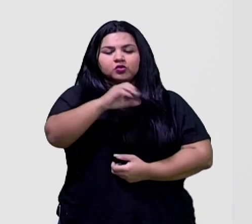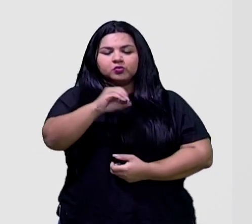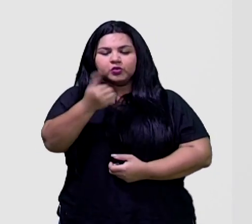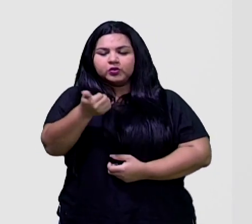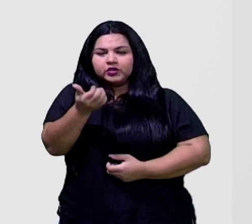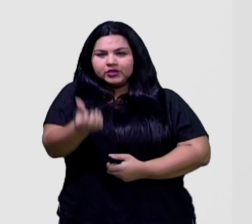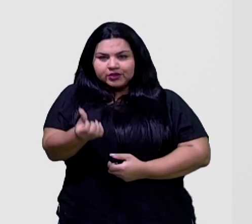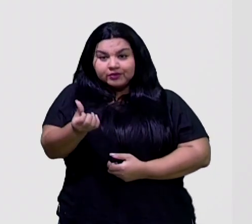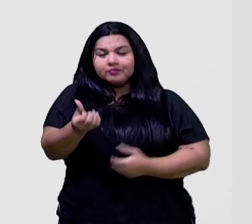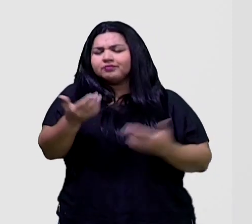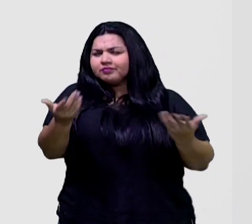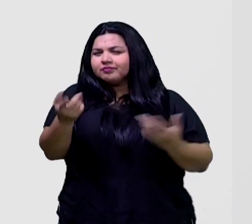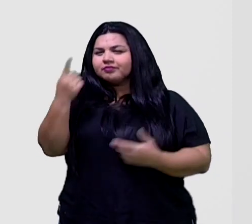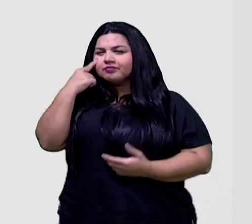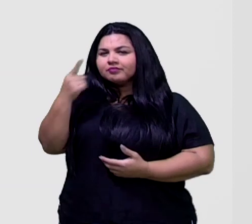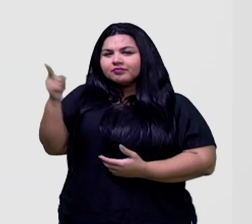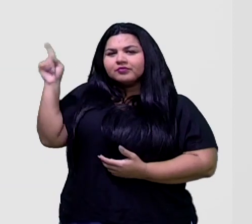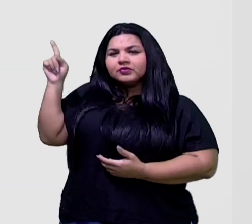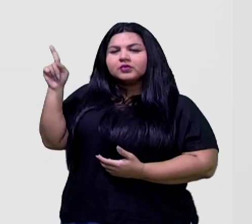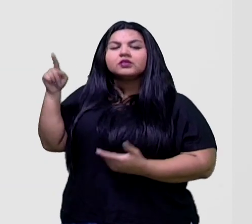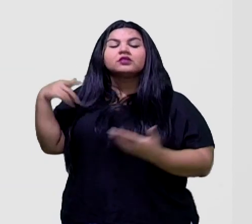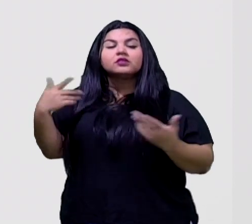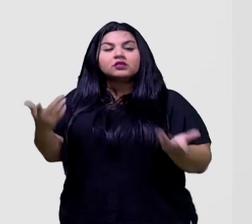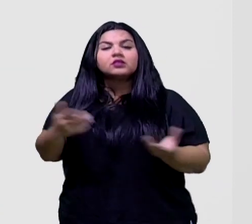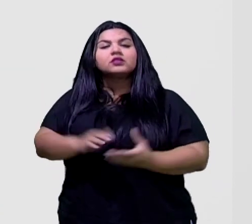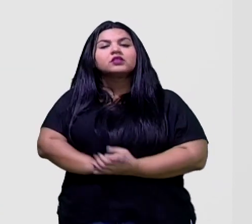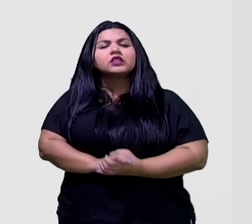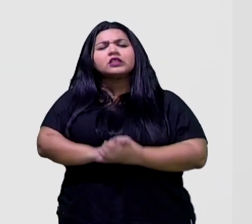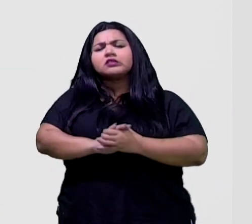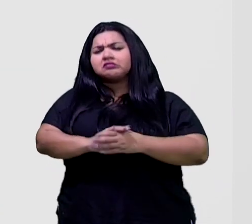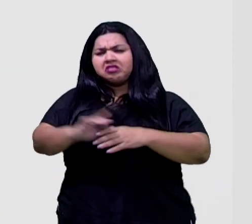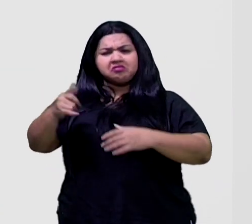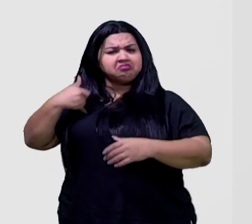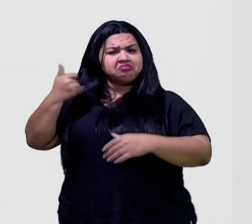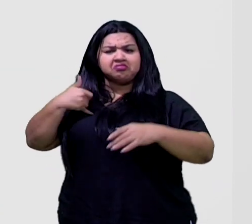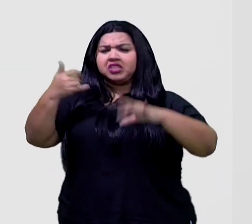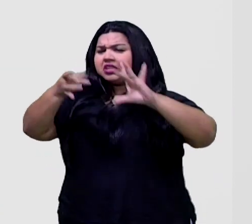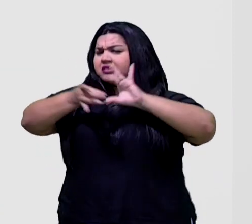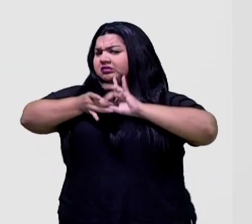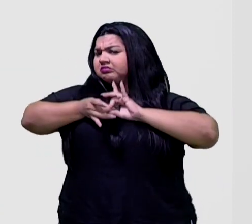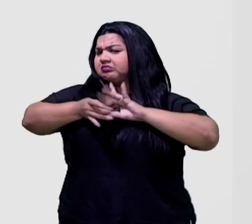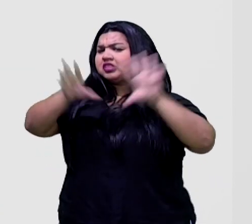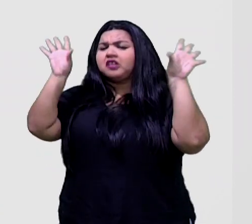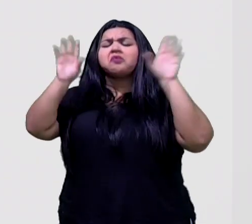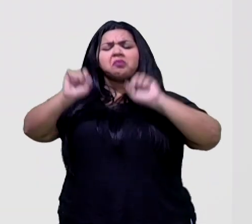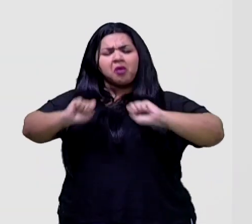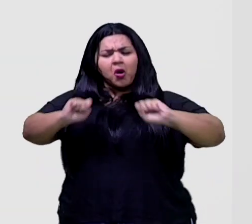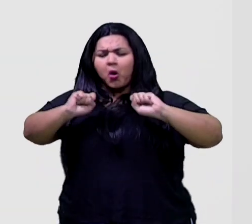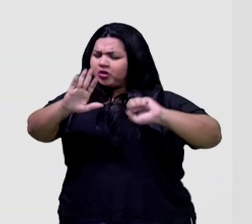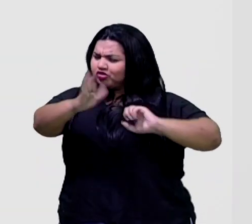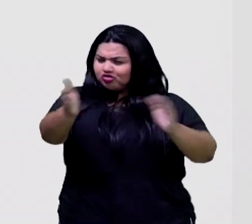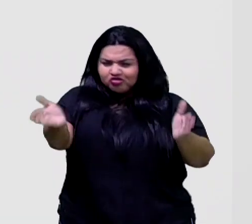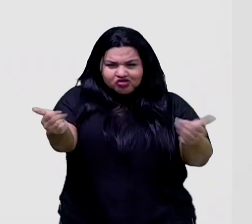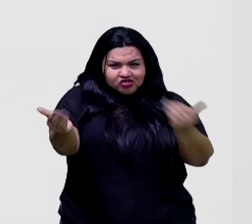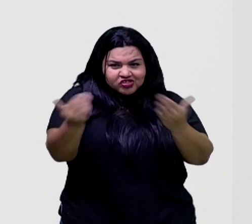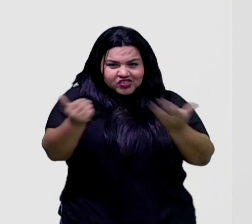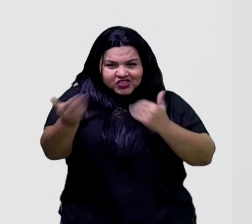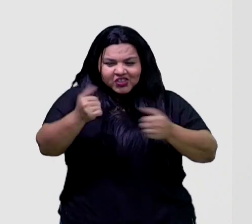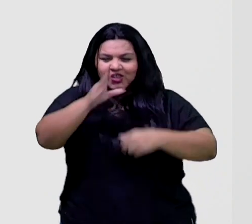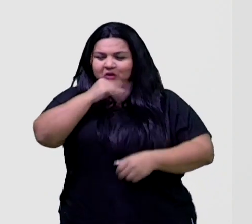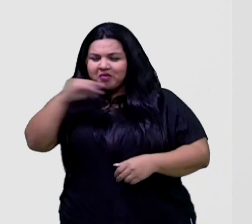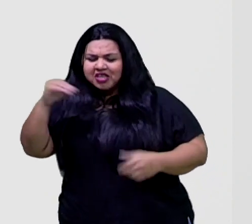visualizarem. E aí, no caso, a classificação indicativa é livre. Então, a gente pode assistir com nossas crianças, jovens,